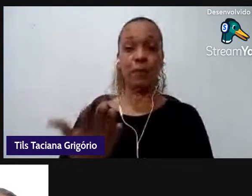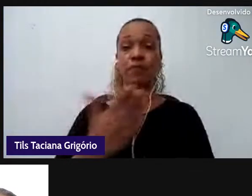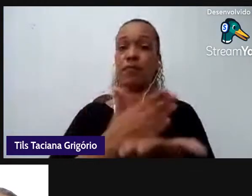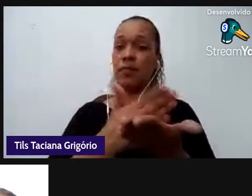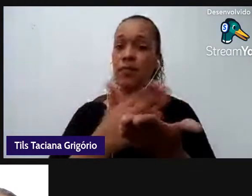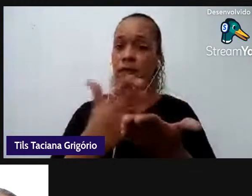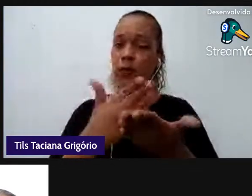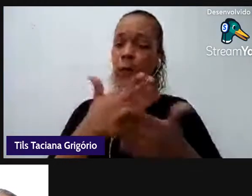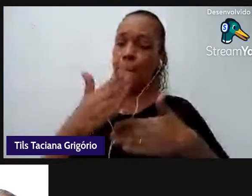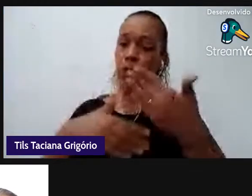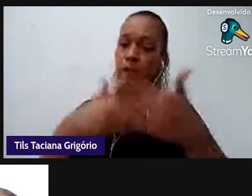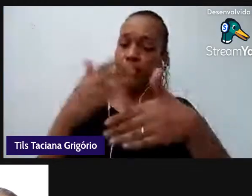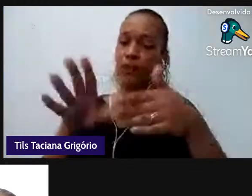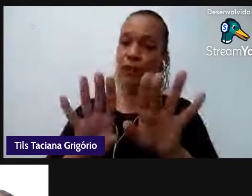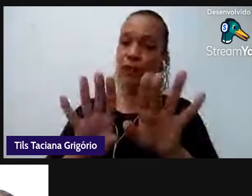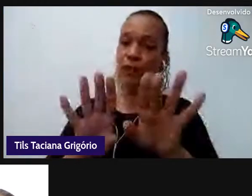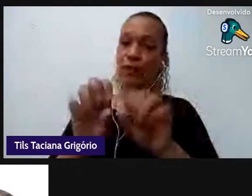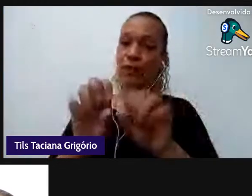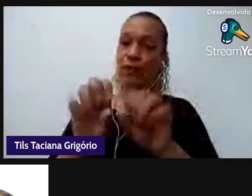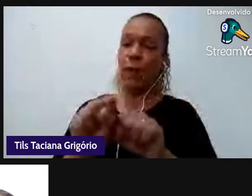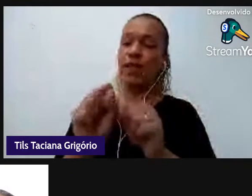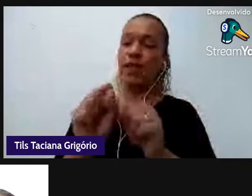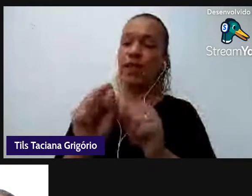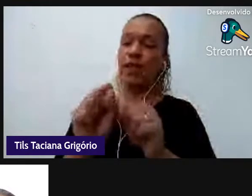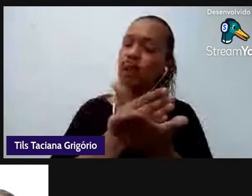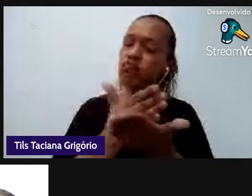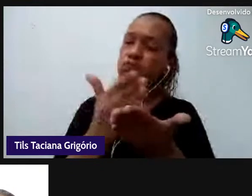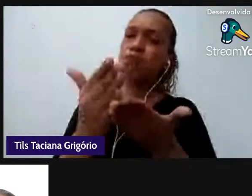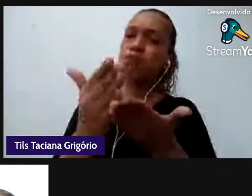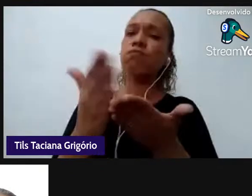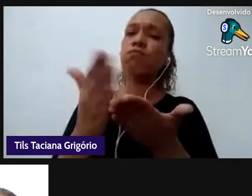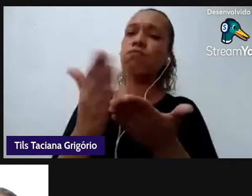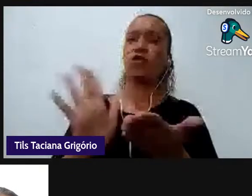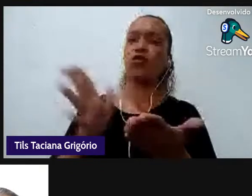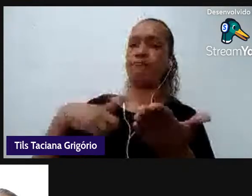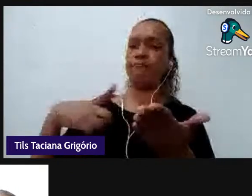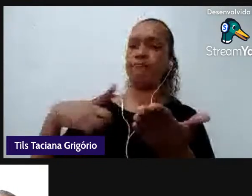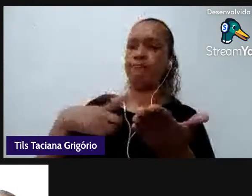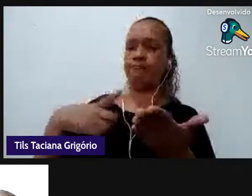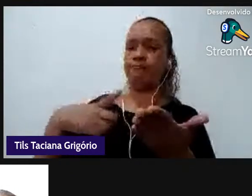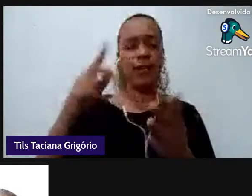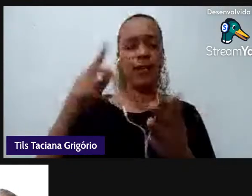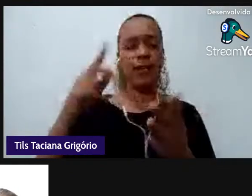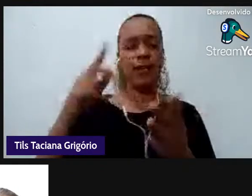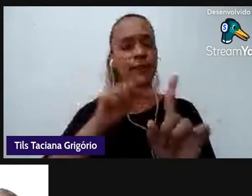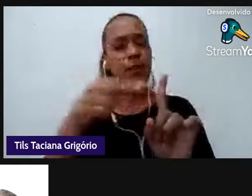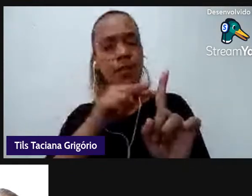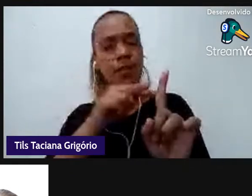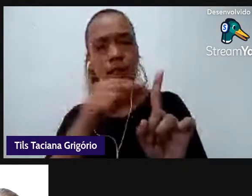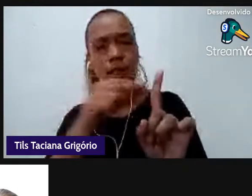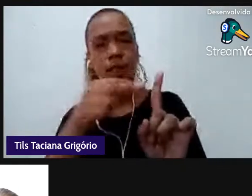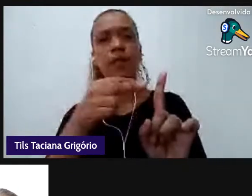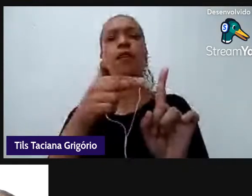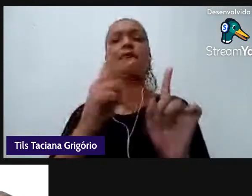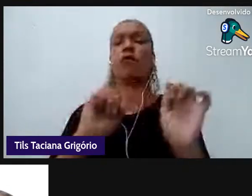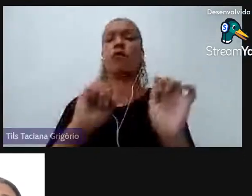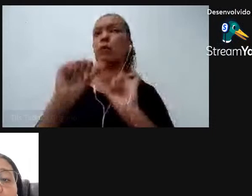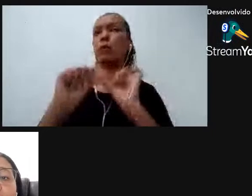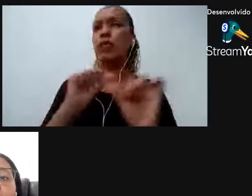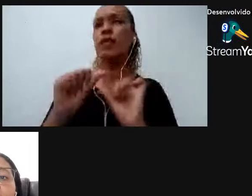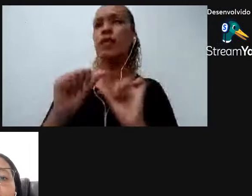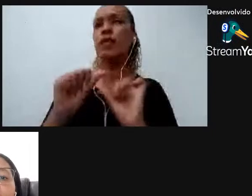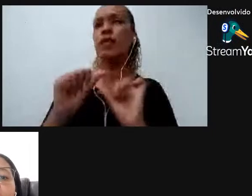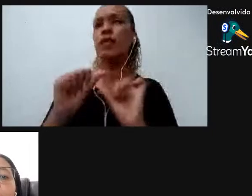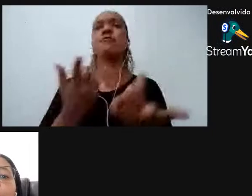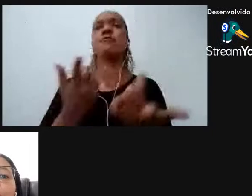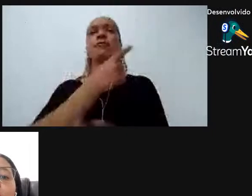um pouco tímido mas já trazendo essas primeiras perspectivas com relação às mudanças do novo ensino médio essa questão de legislação e